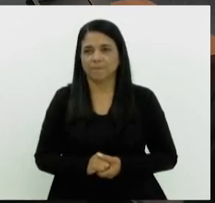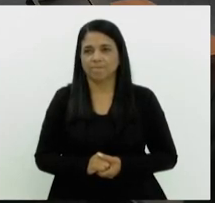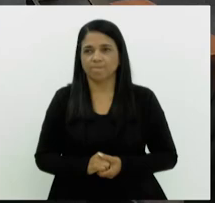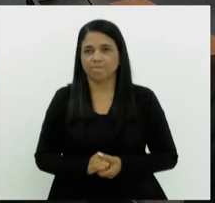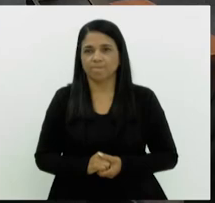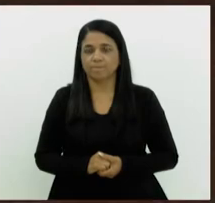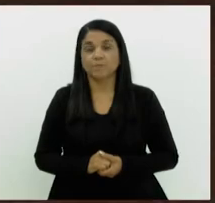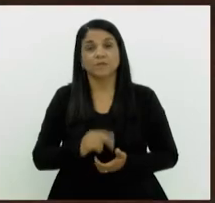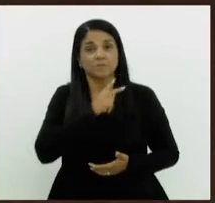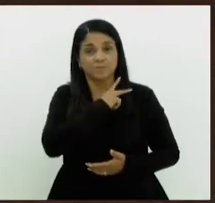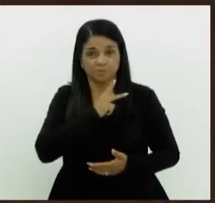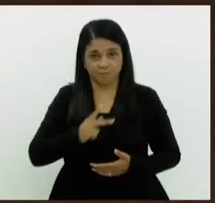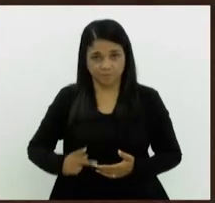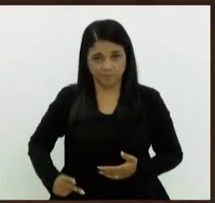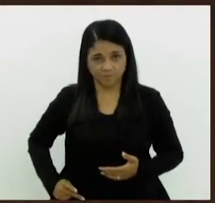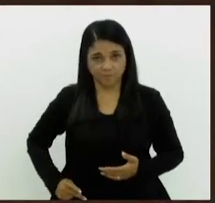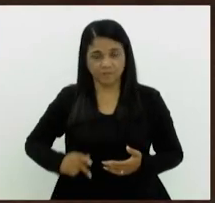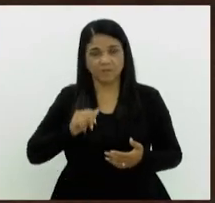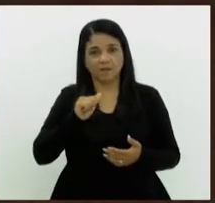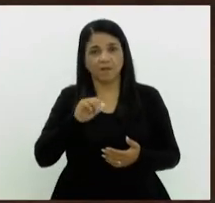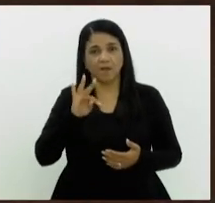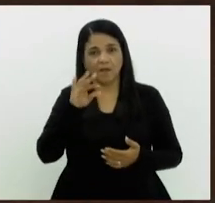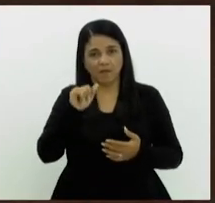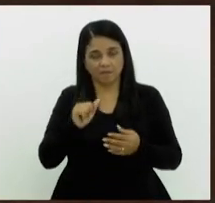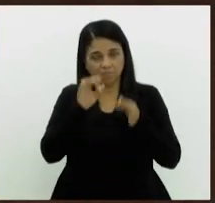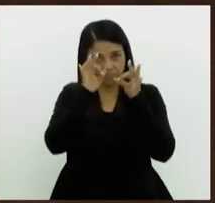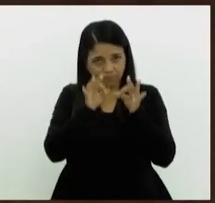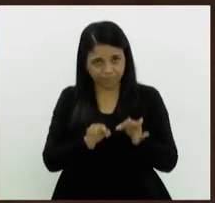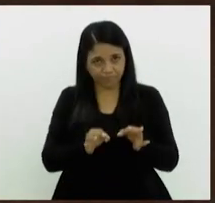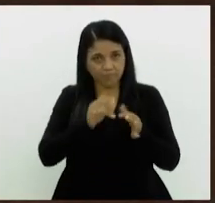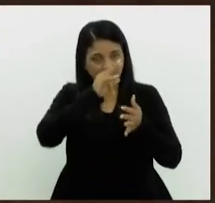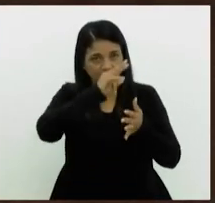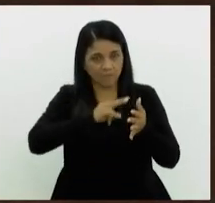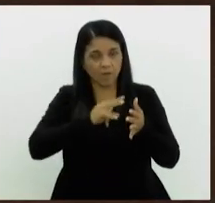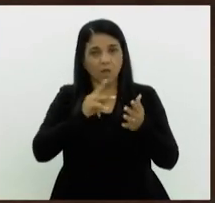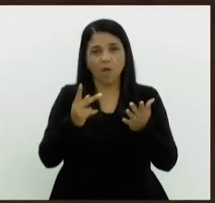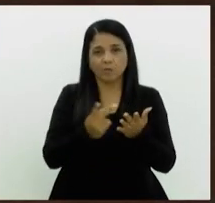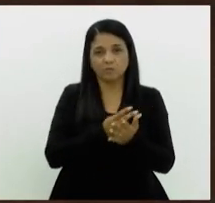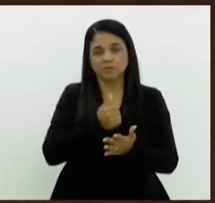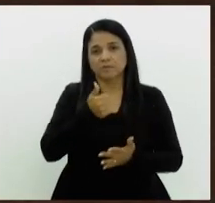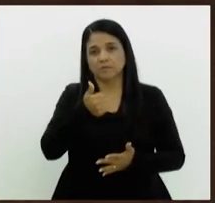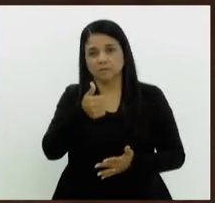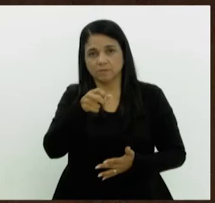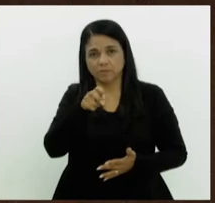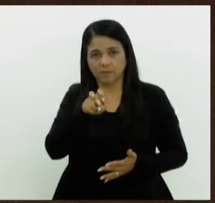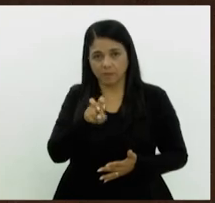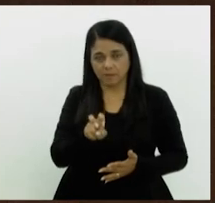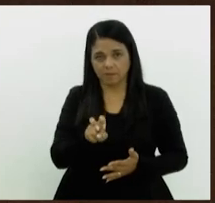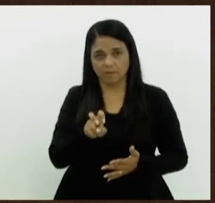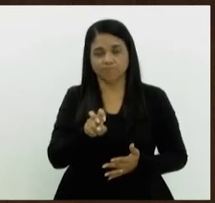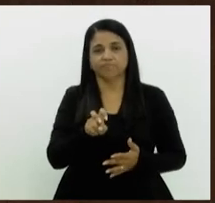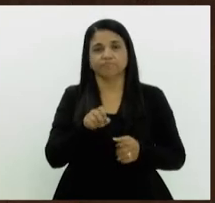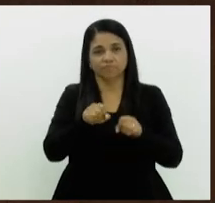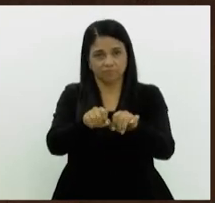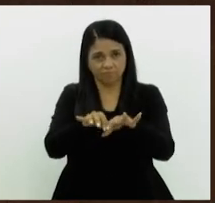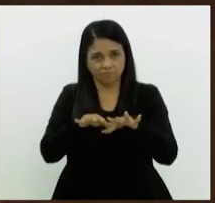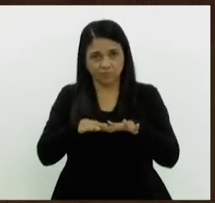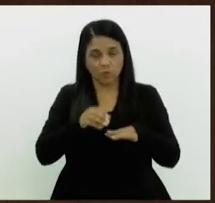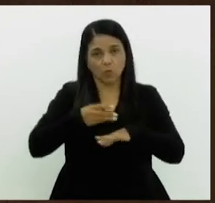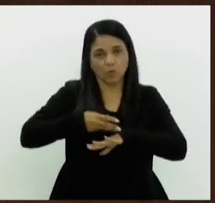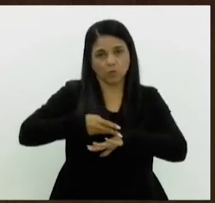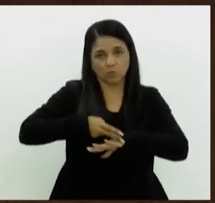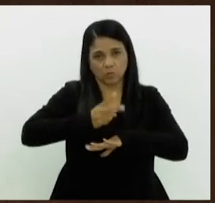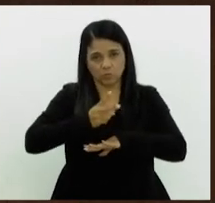Senhor presidente, a ata reflete com exatidão o ocorrido na 15ª sessão ordinária, que, iniciada às 14